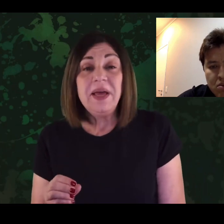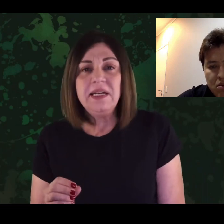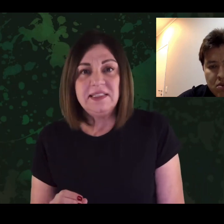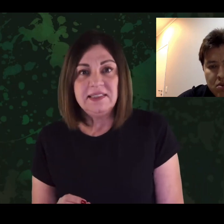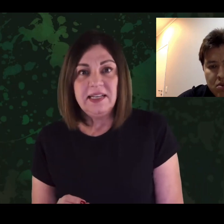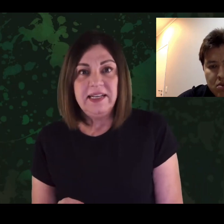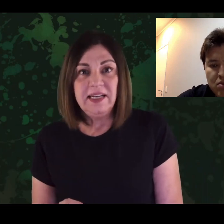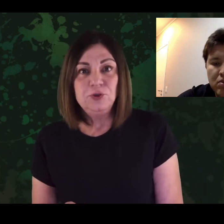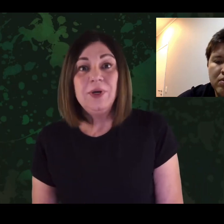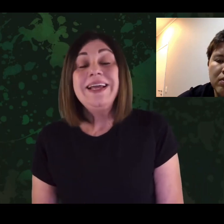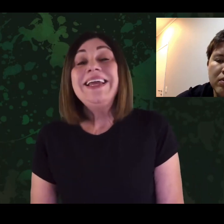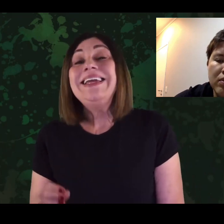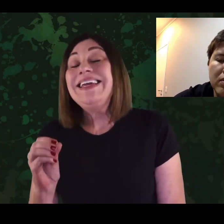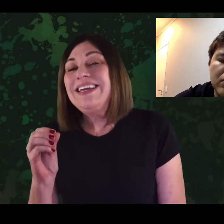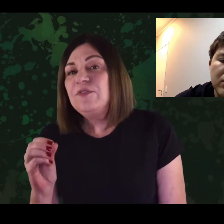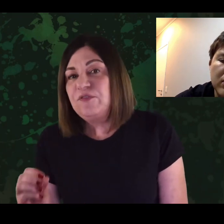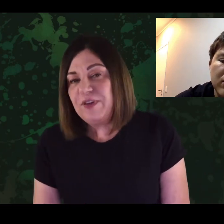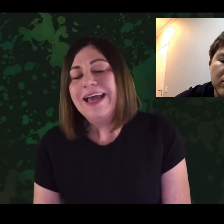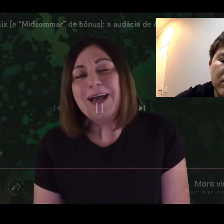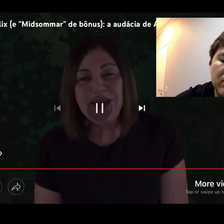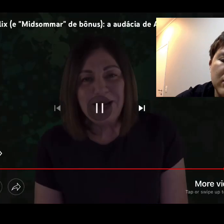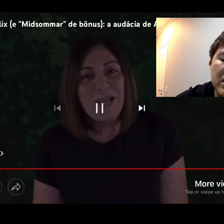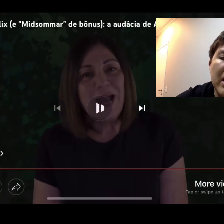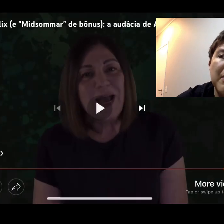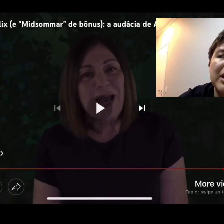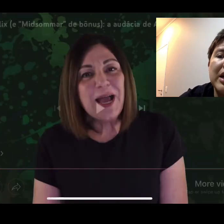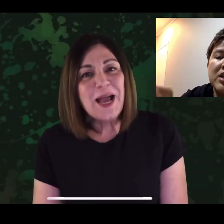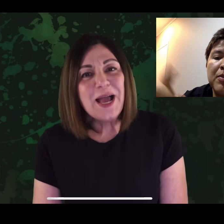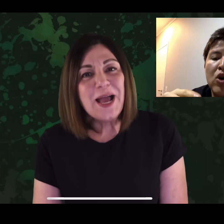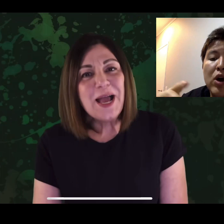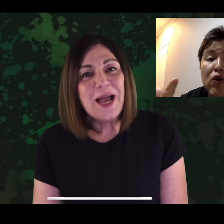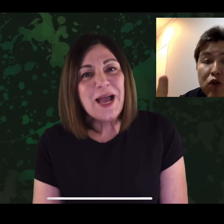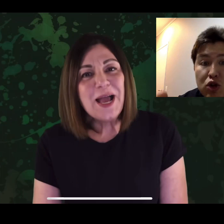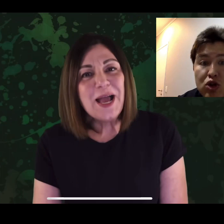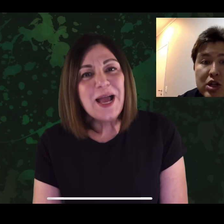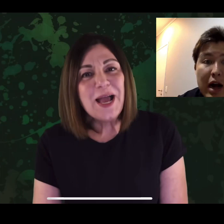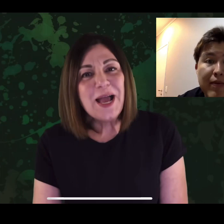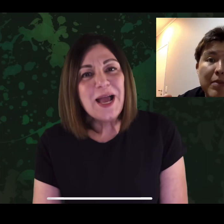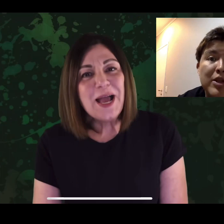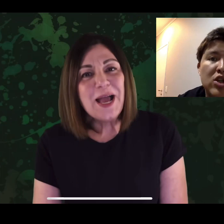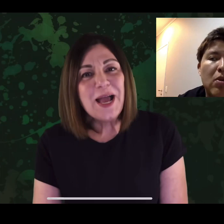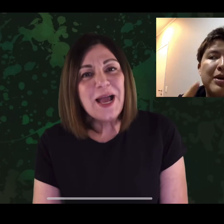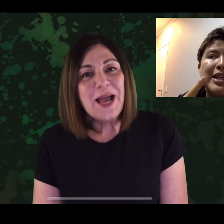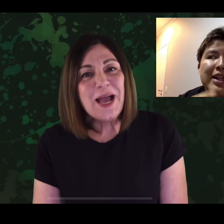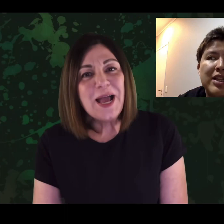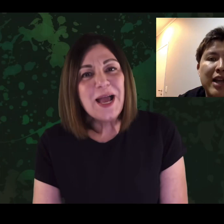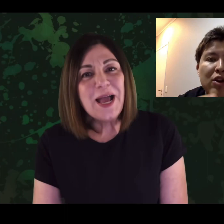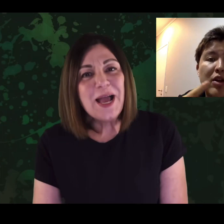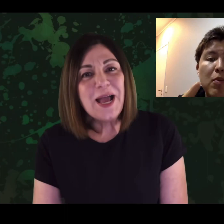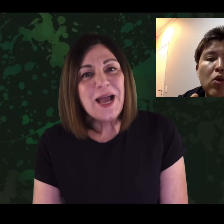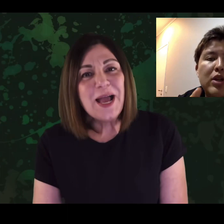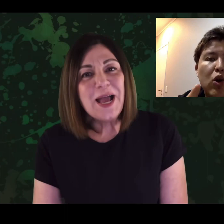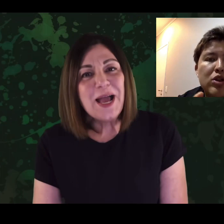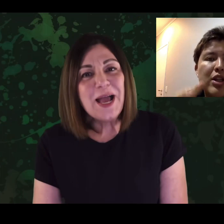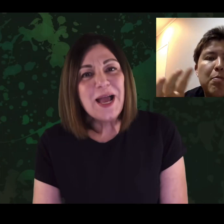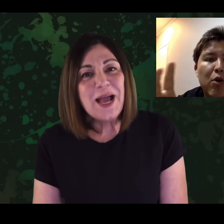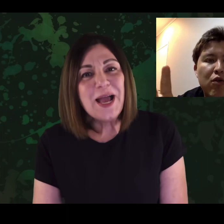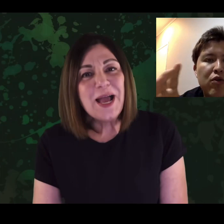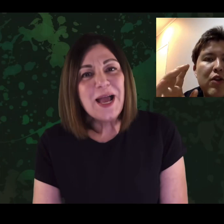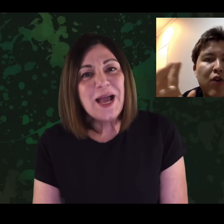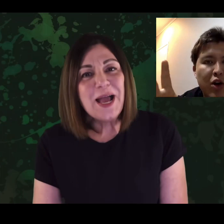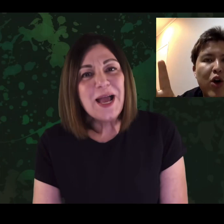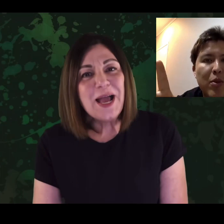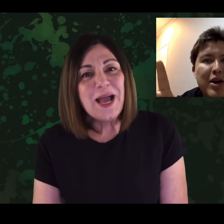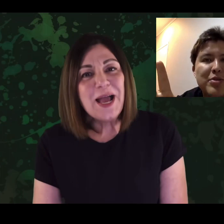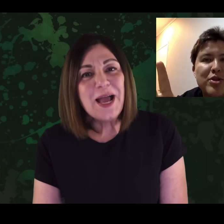põe o pé nesse acelerador e enfia ele. É verdade. Colocaram fotos de Midsommar, mas de Hereditário tem muita coisa de